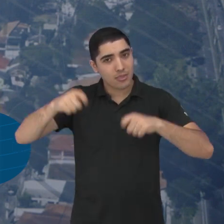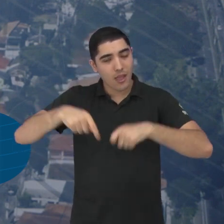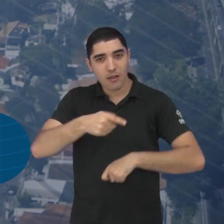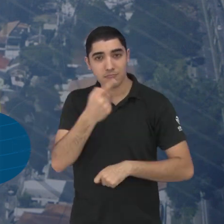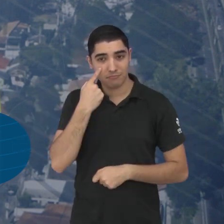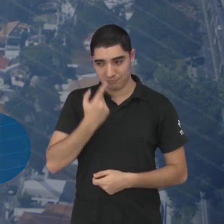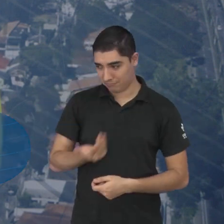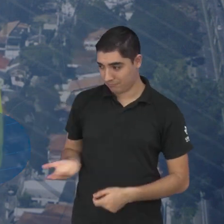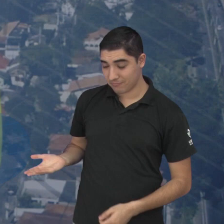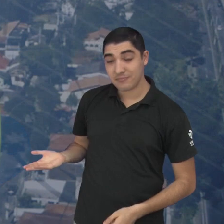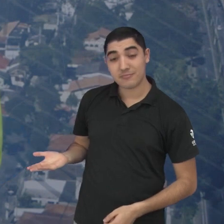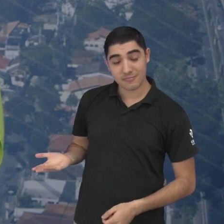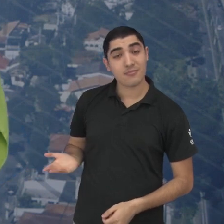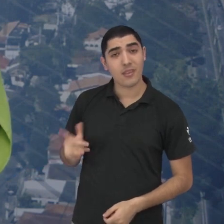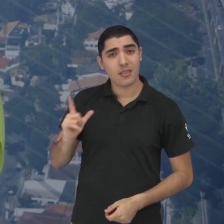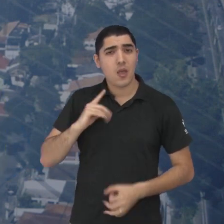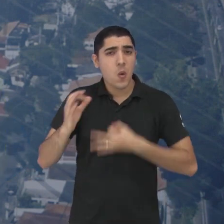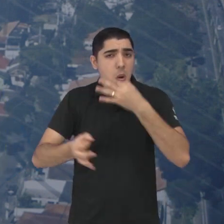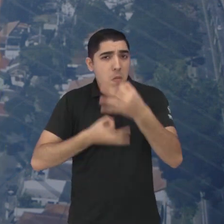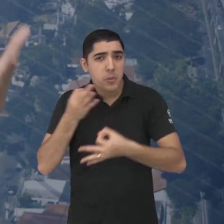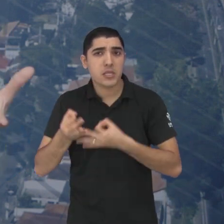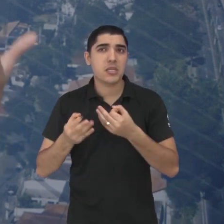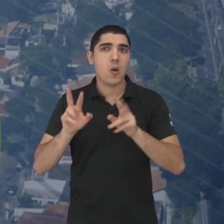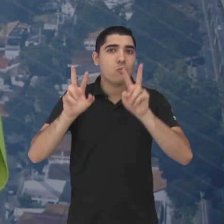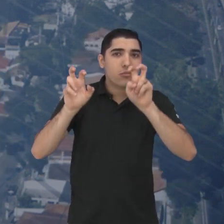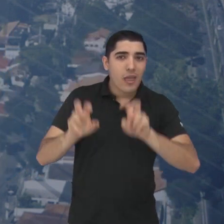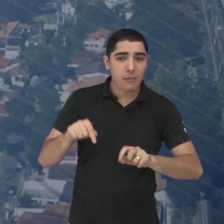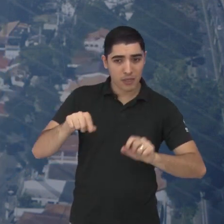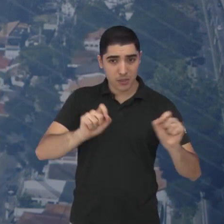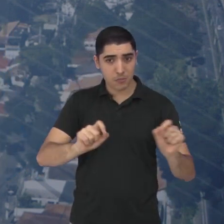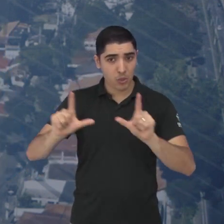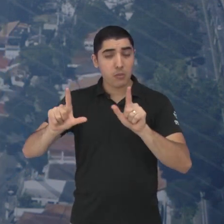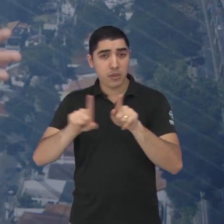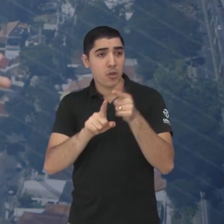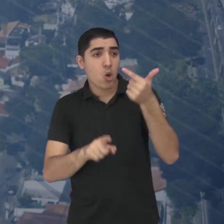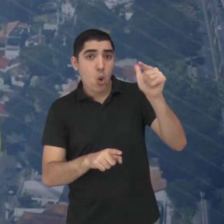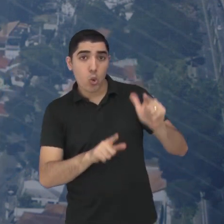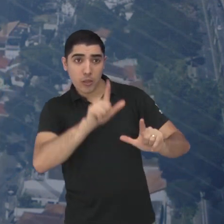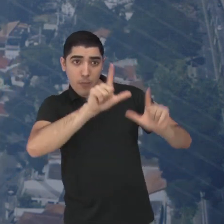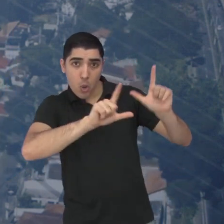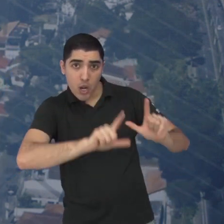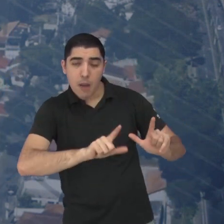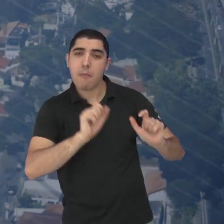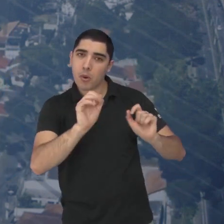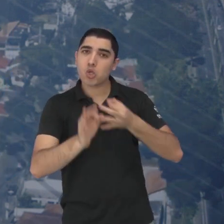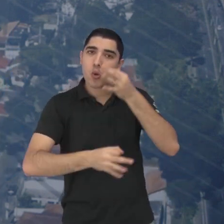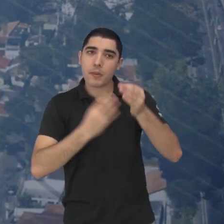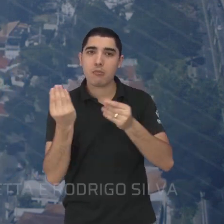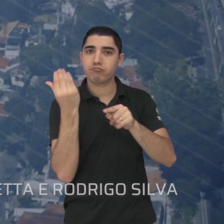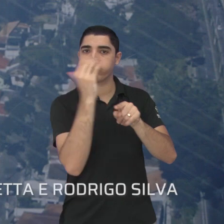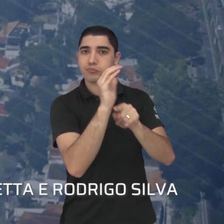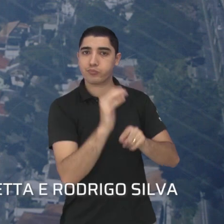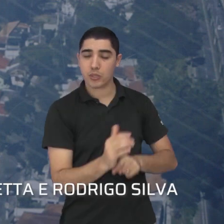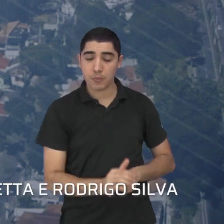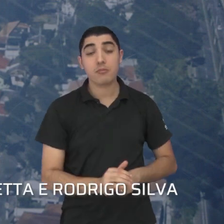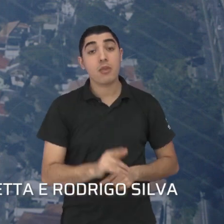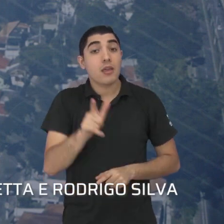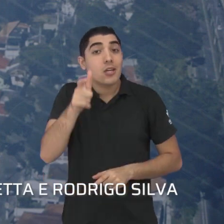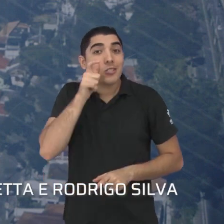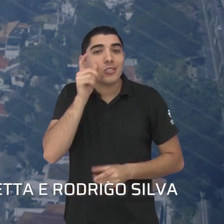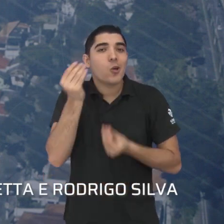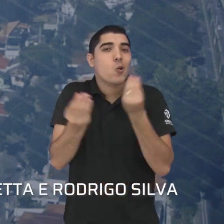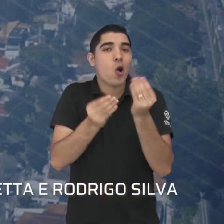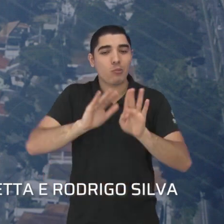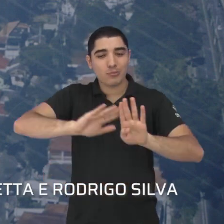sjc lá vocês podem dar sugestões de pauta para o diálogo e para os demais programas da casa inclusive conferir